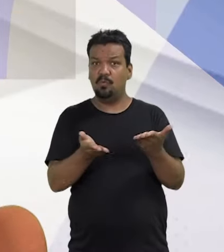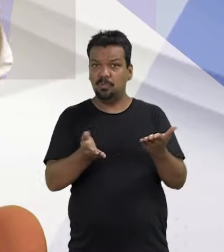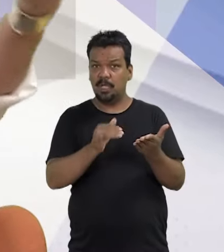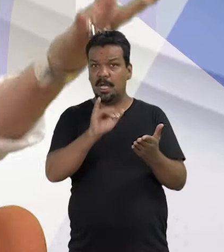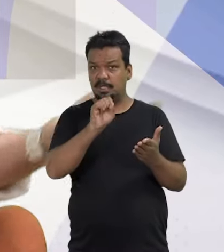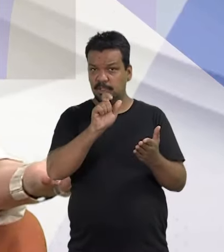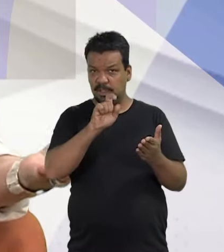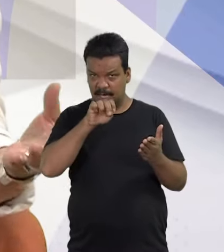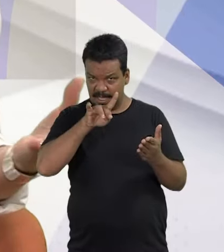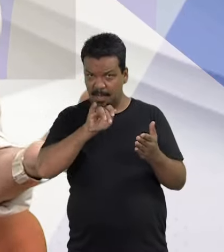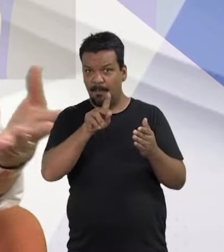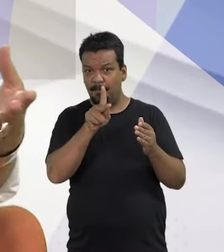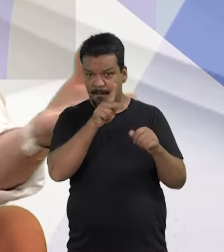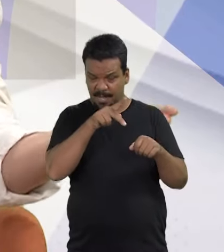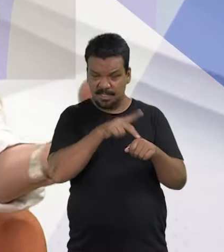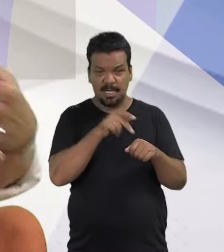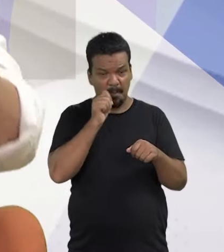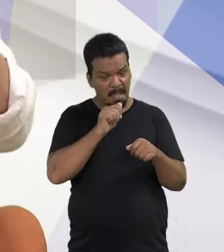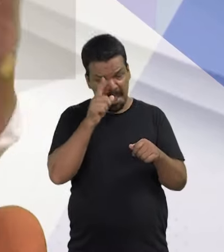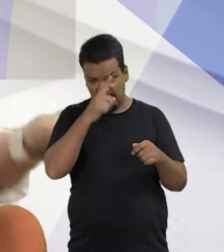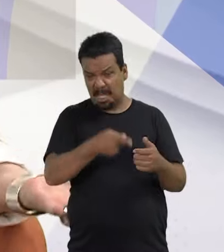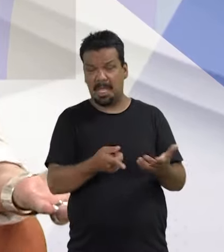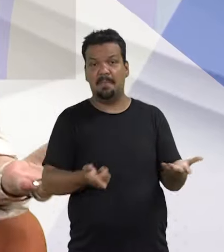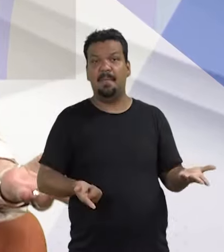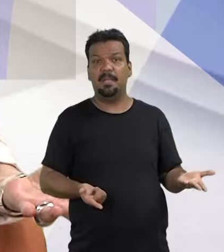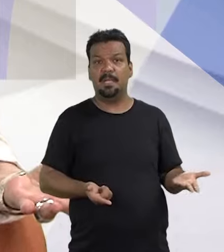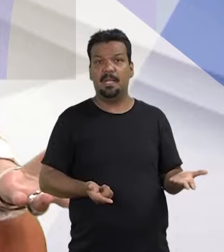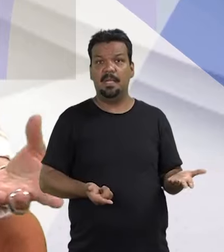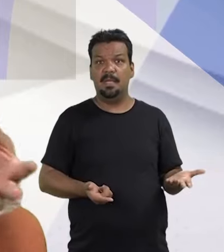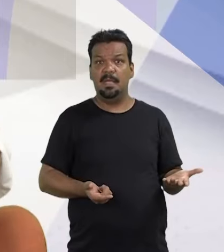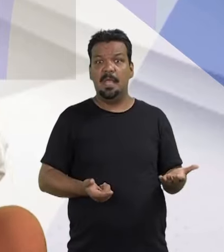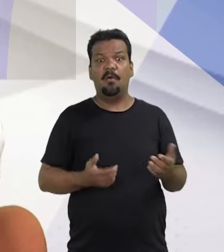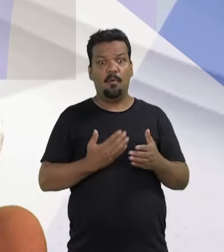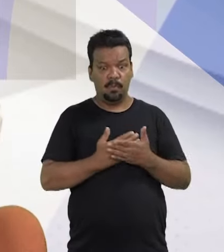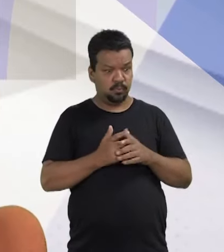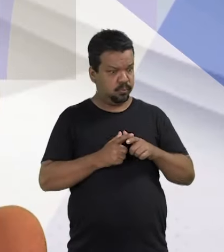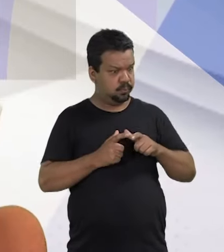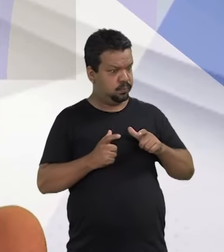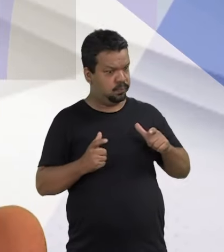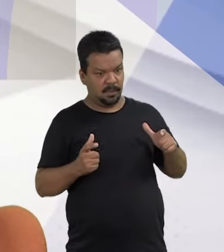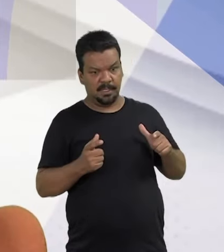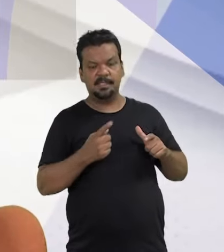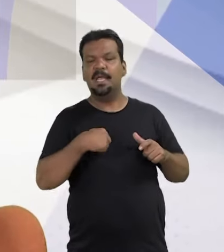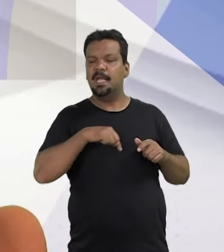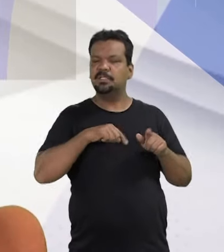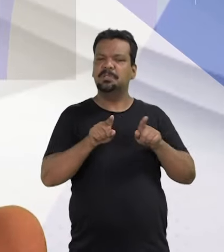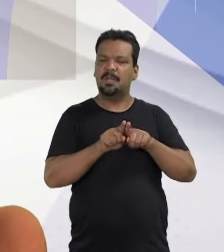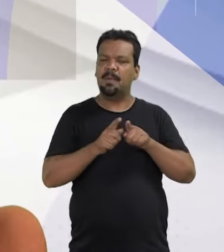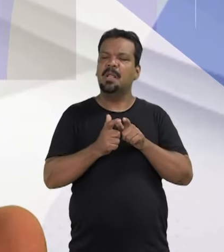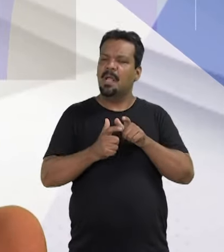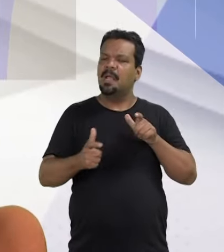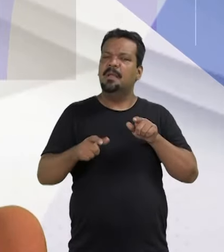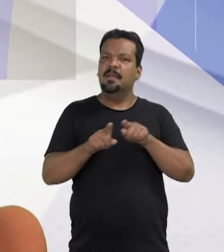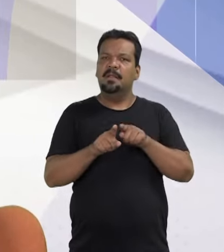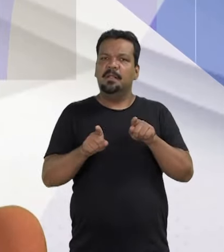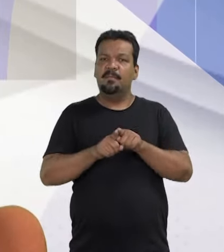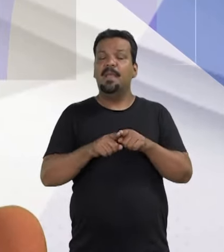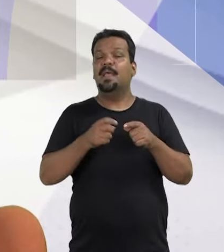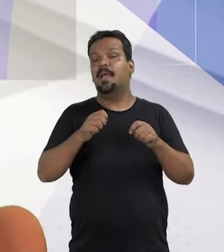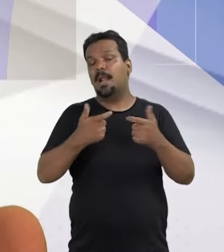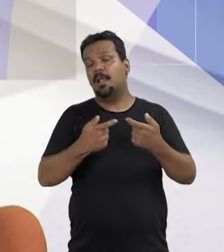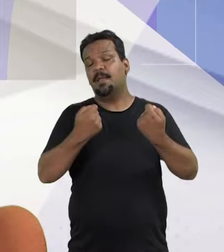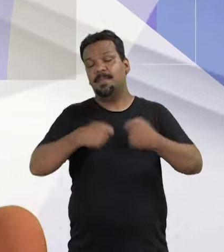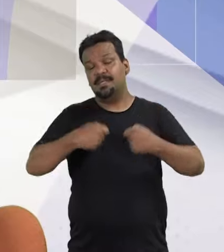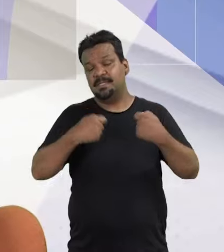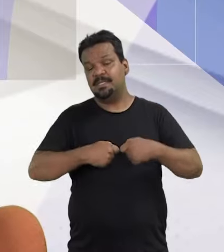hoje a Islândia é um país em que são as mulheres que mandam. Elas foram crescendo e nós vamos crescendo também. Claro